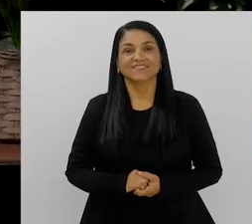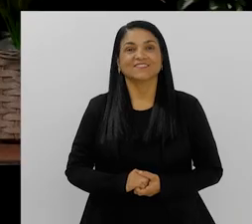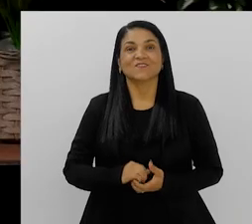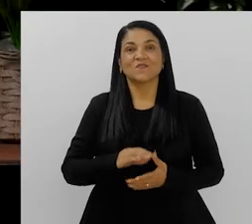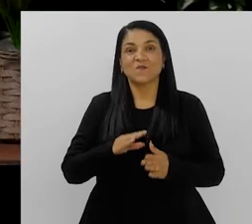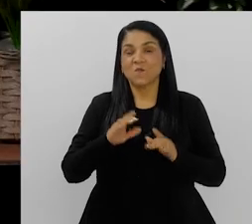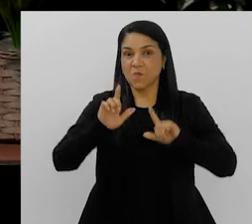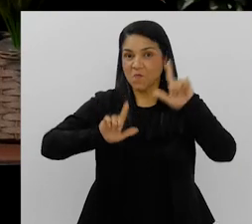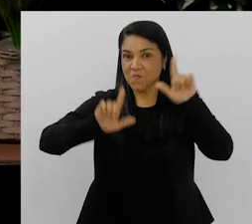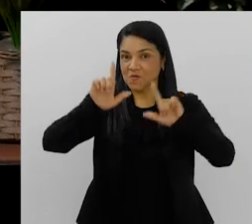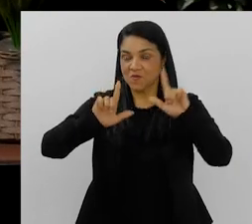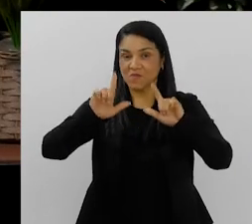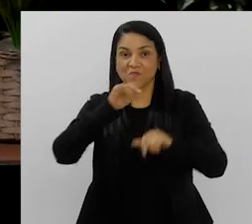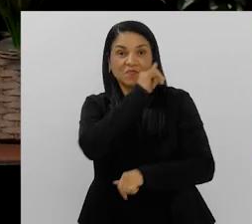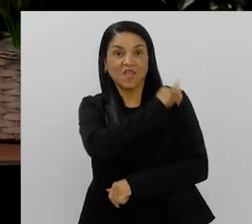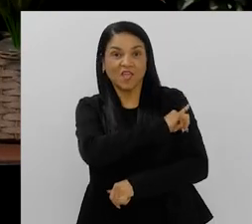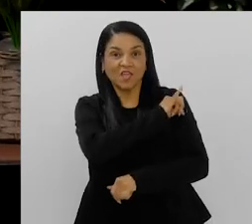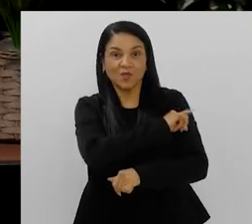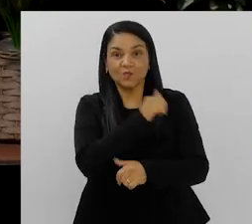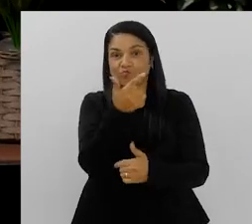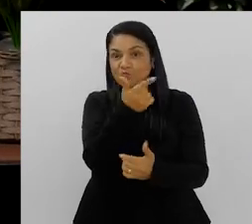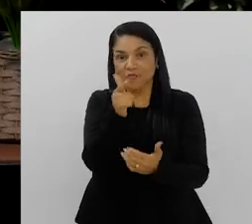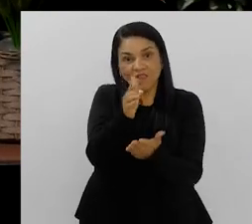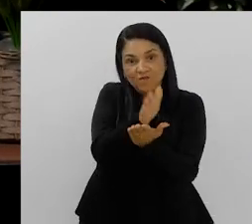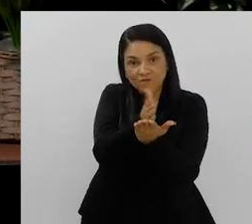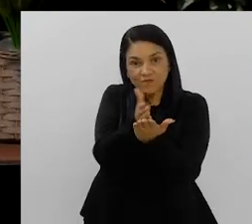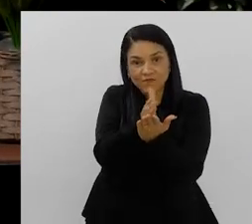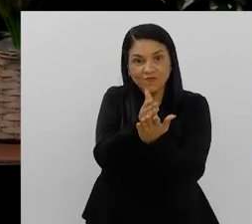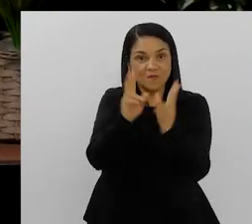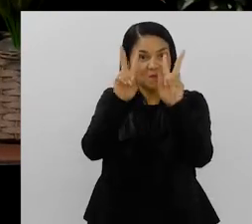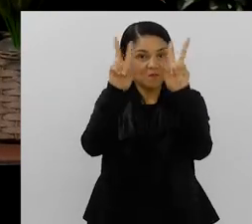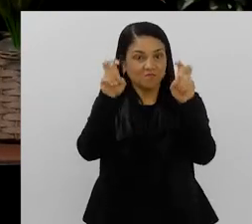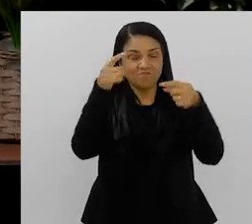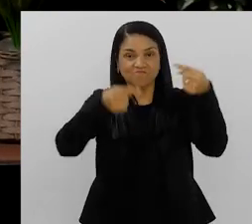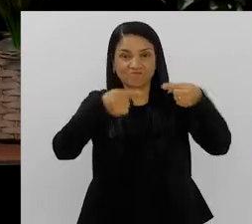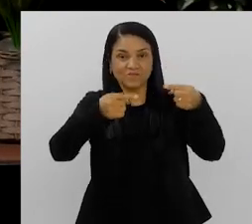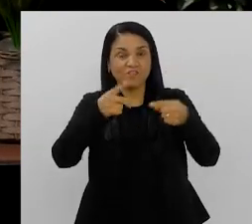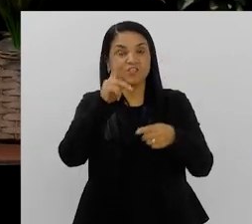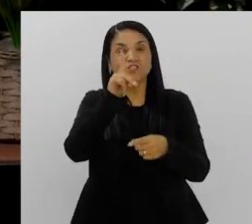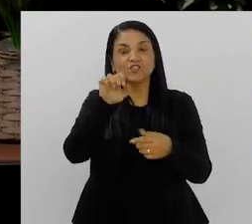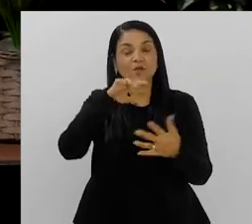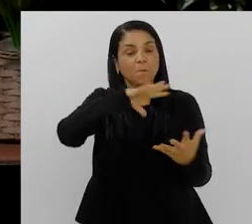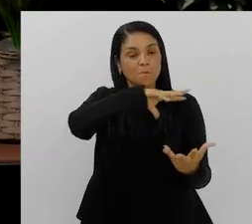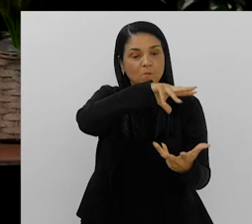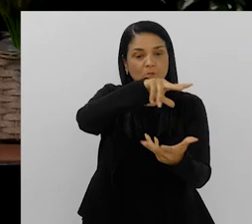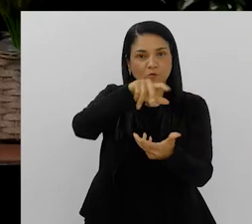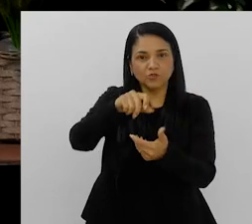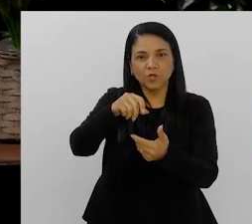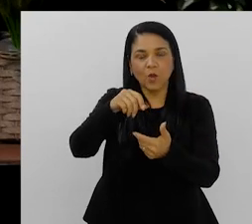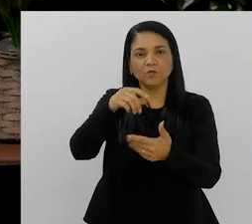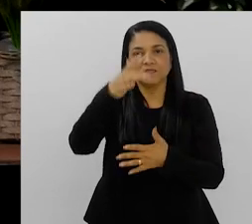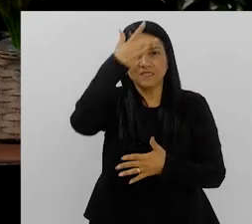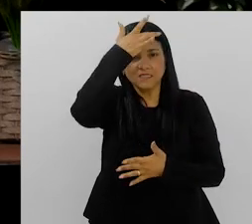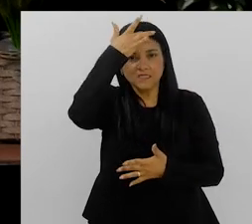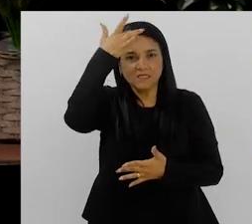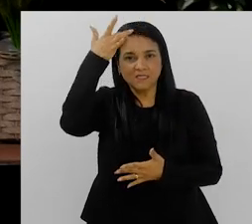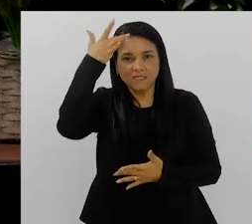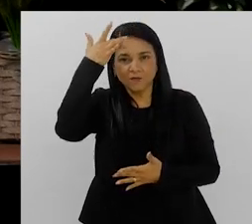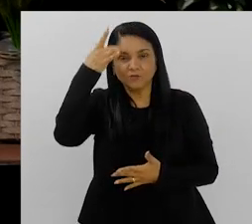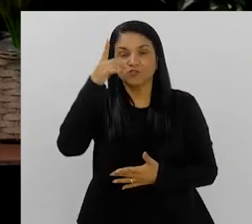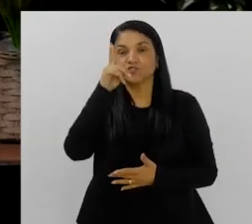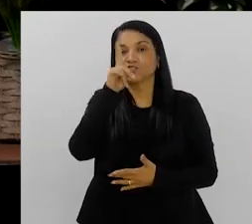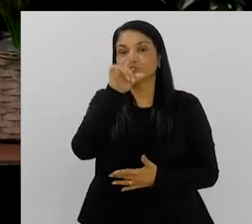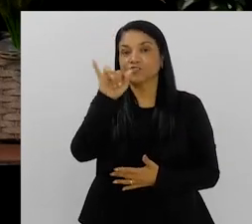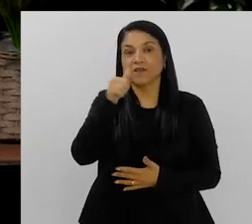Bom, o programa Rio Sem Fronteiras debate hoje o Dia Mundial da Saúde Mental, dia 10 de outubro,